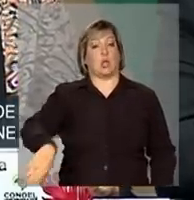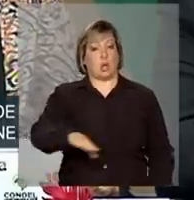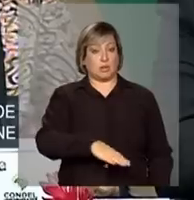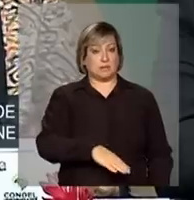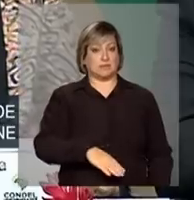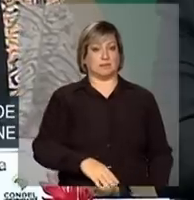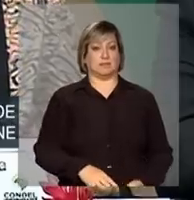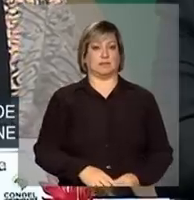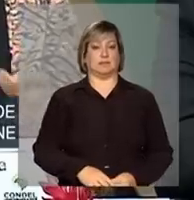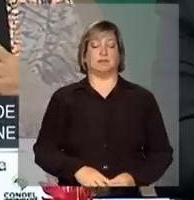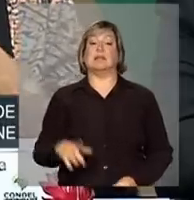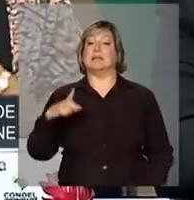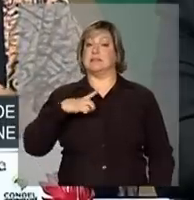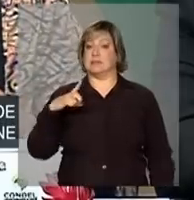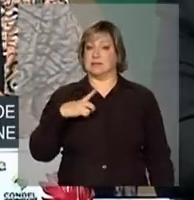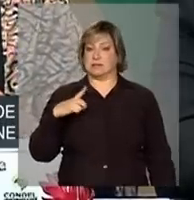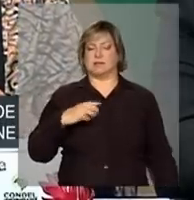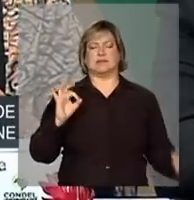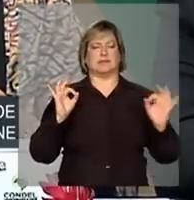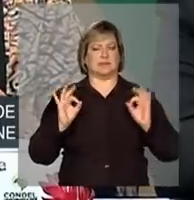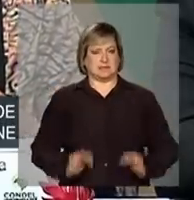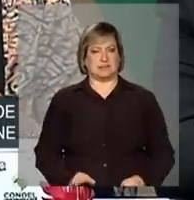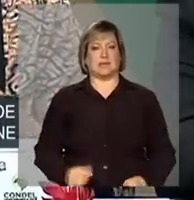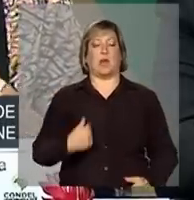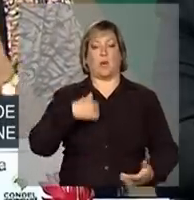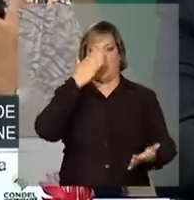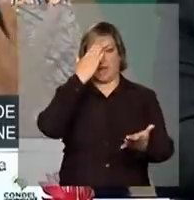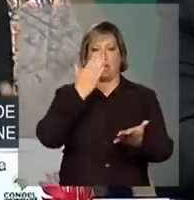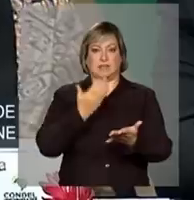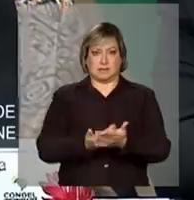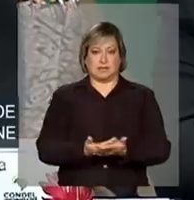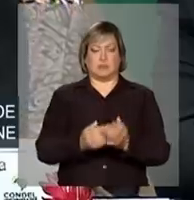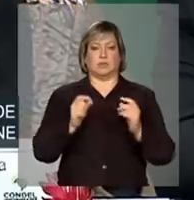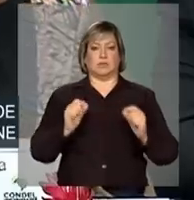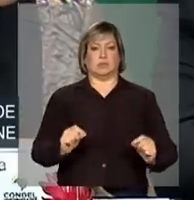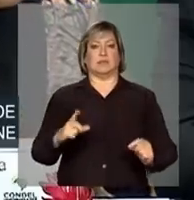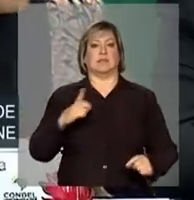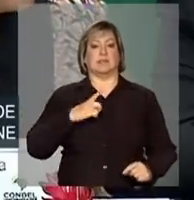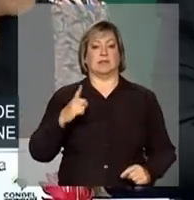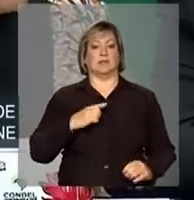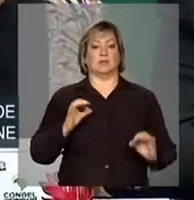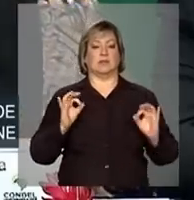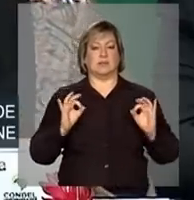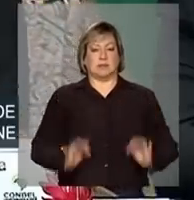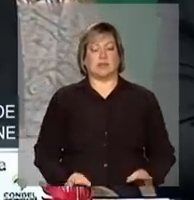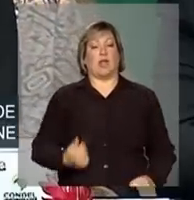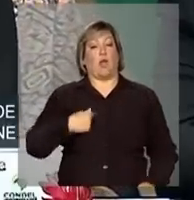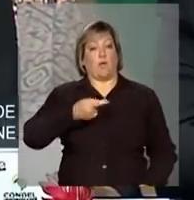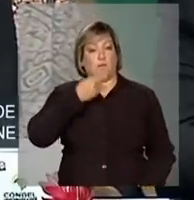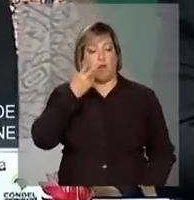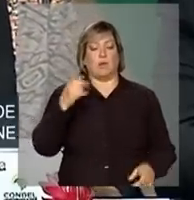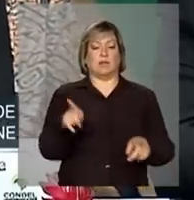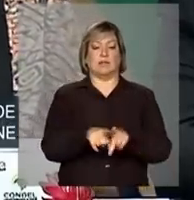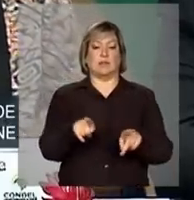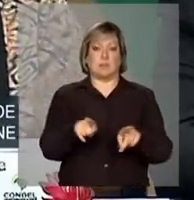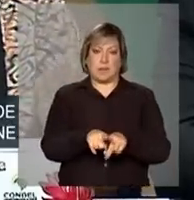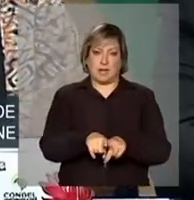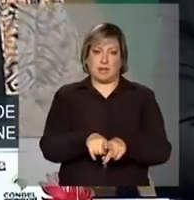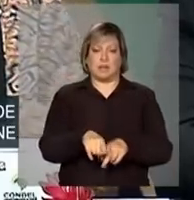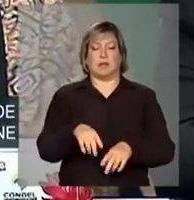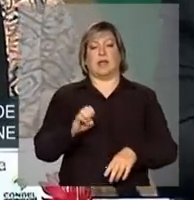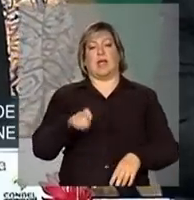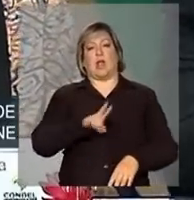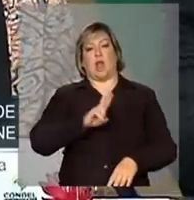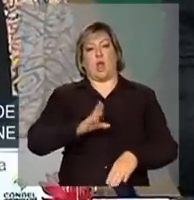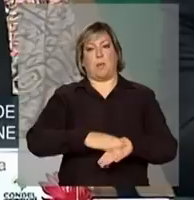Nós temos certeza, e eu acredito que, tenho certeza que falo também pelos governadores e